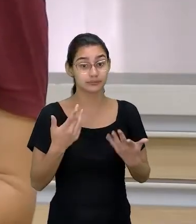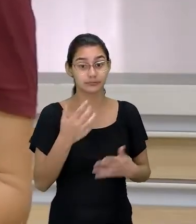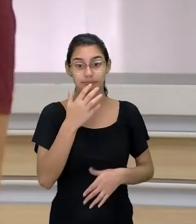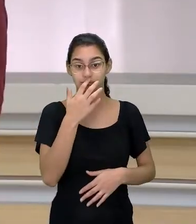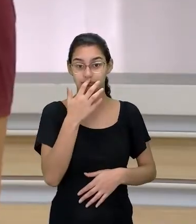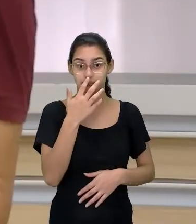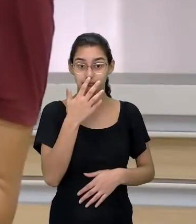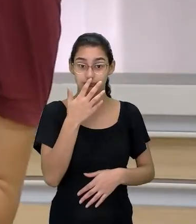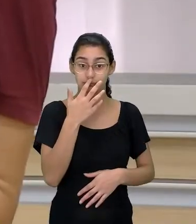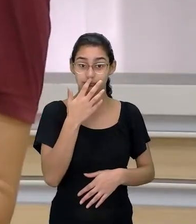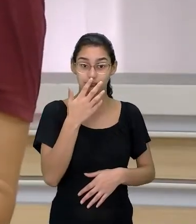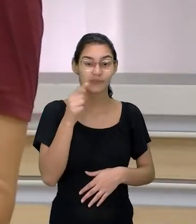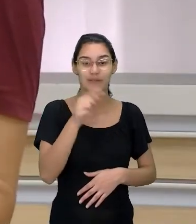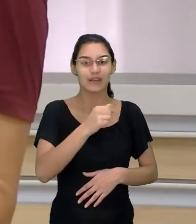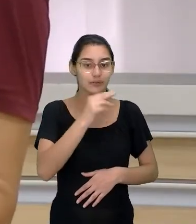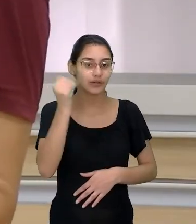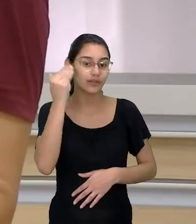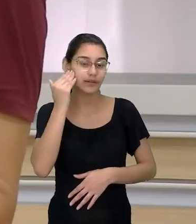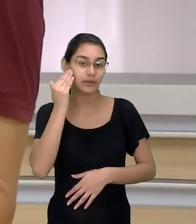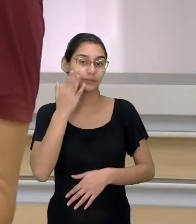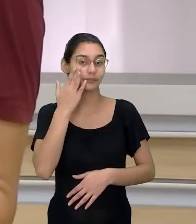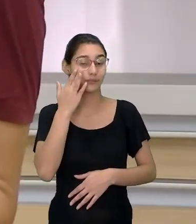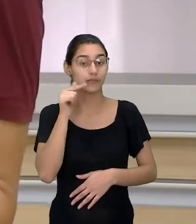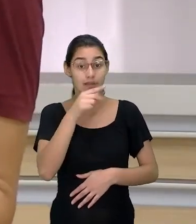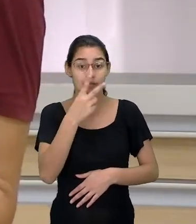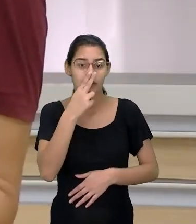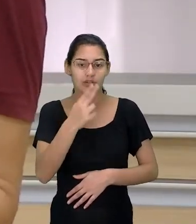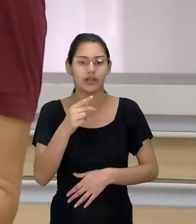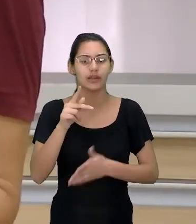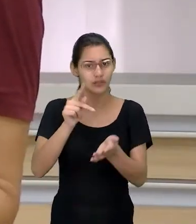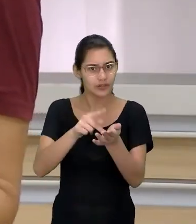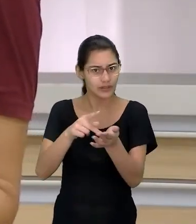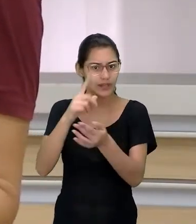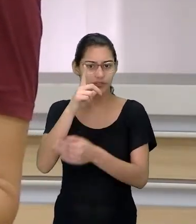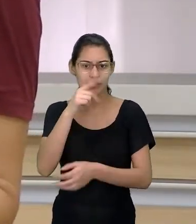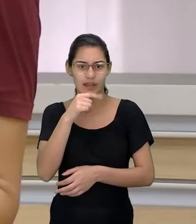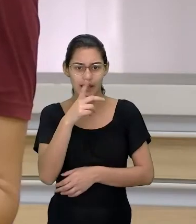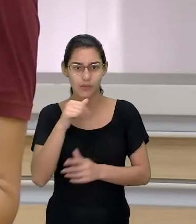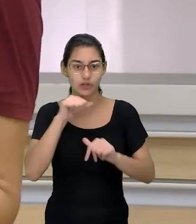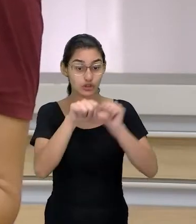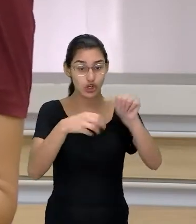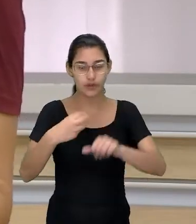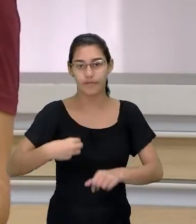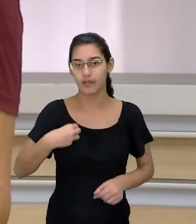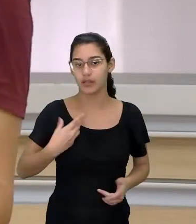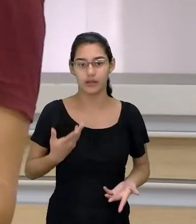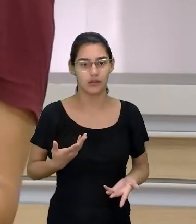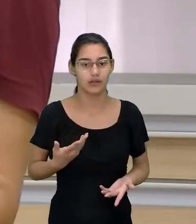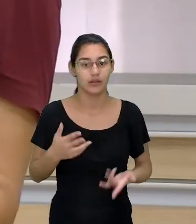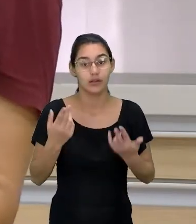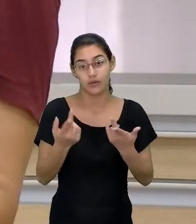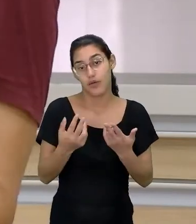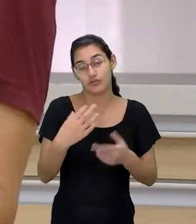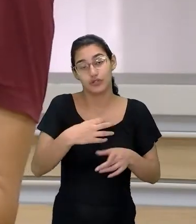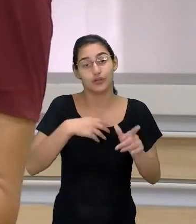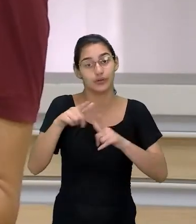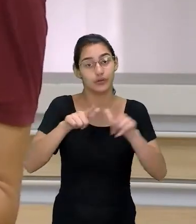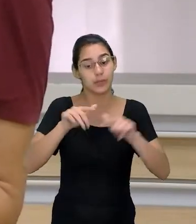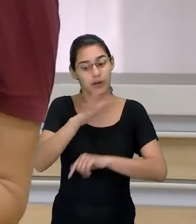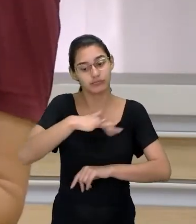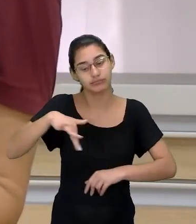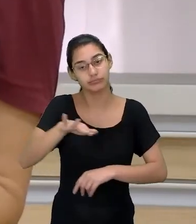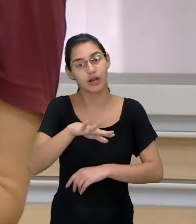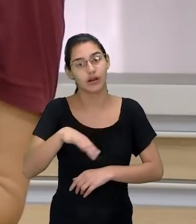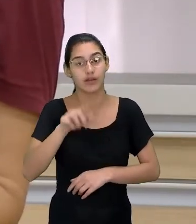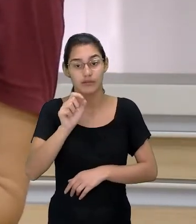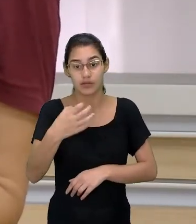Mas se eu não te falar isso, você nunca vai saber. Você vai achar que realmente essa água muda vidas. É assim que o mercado funciona. É assim